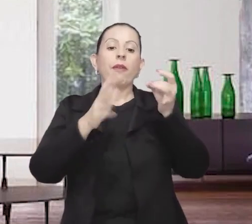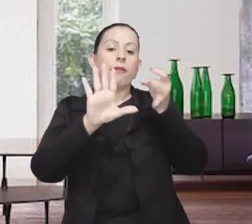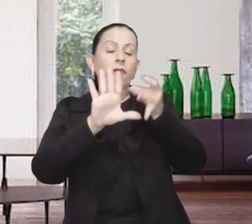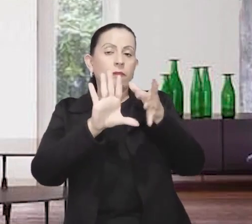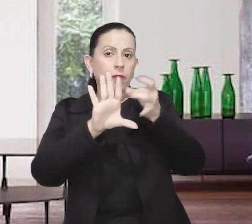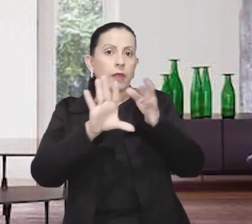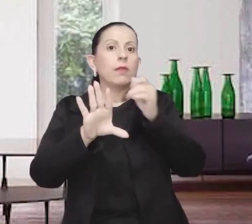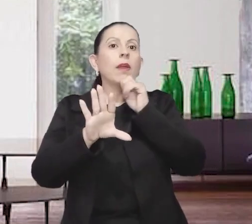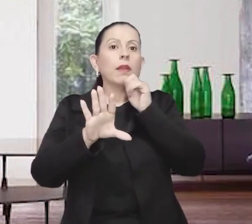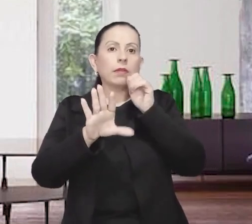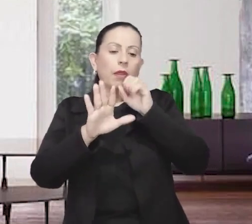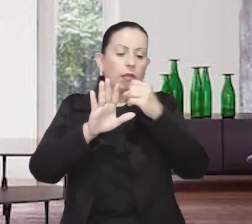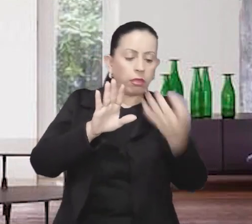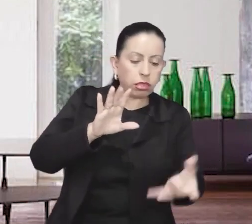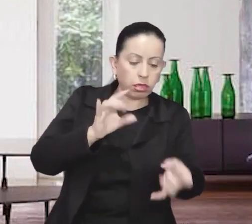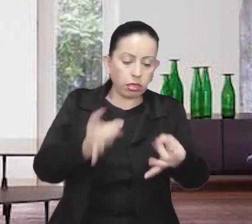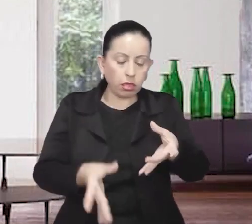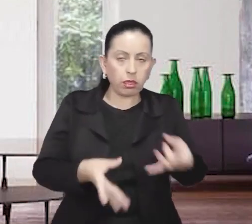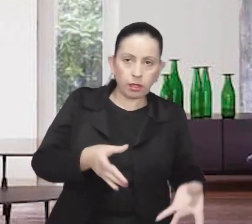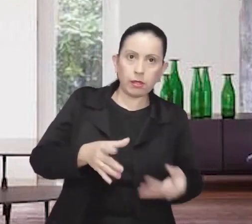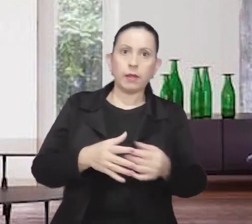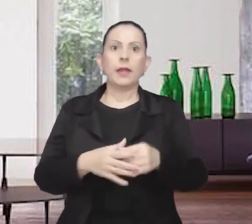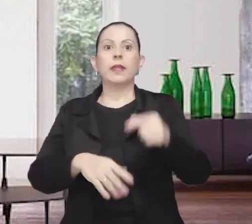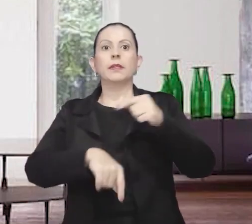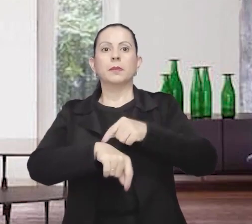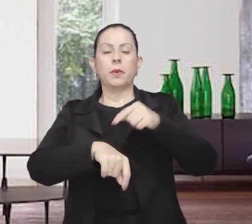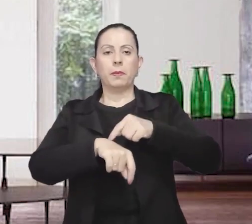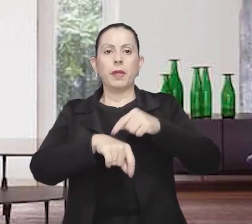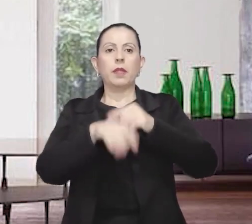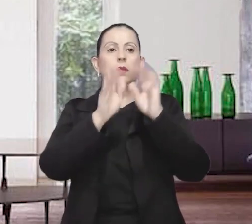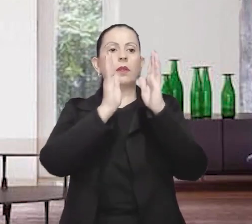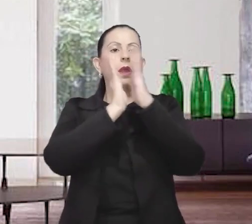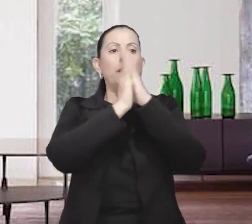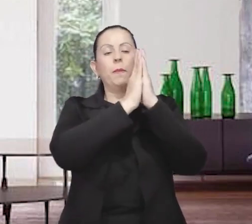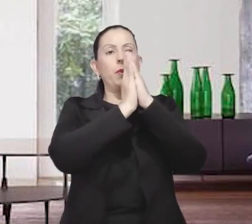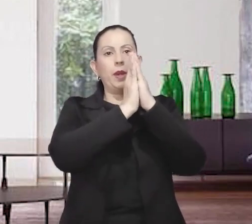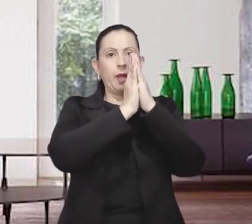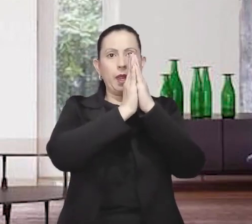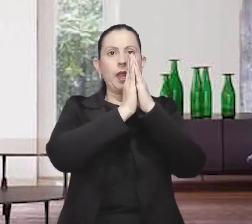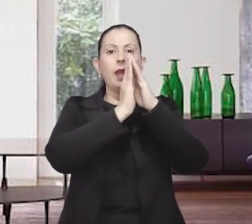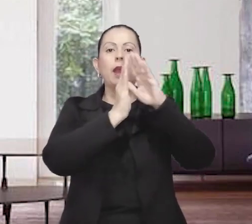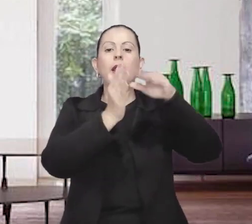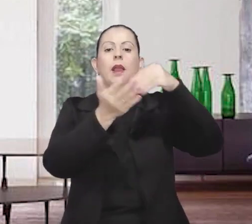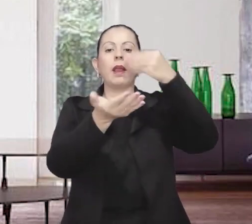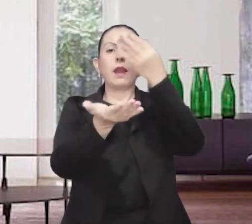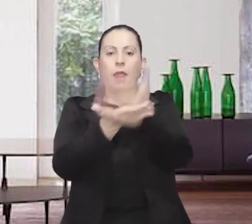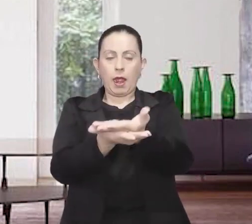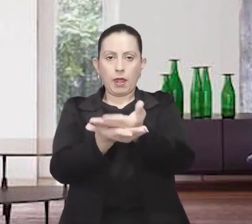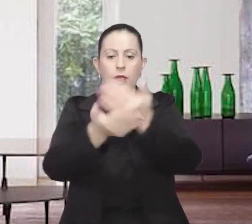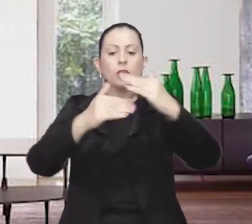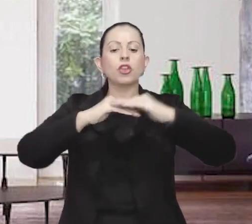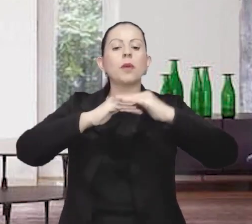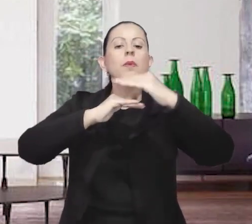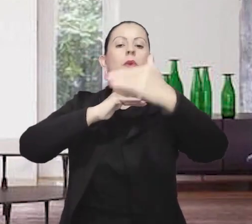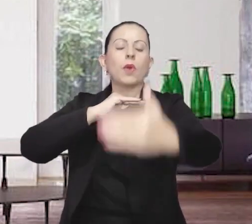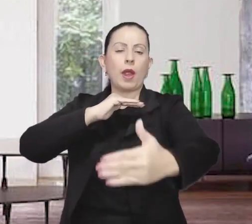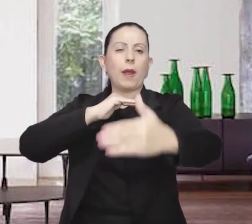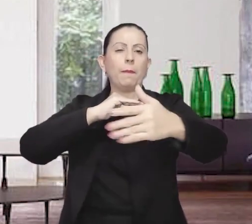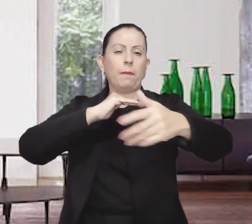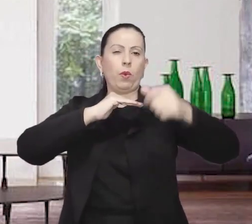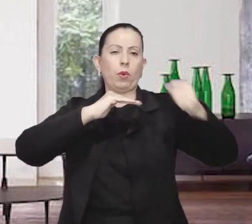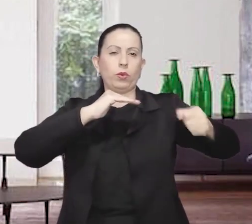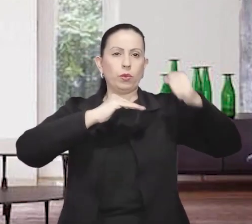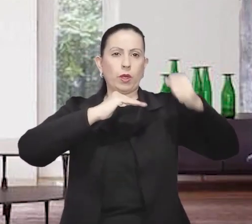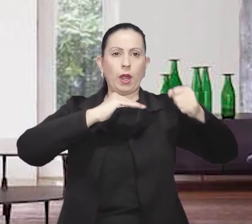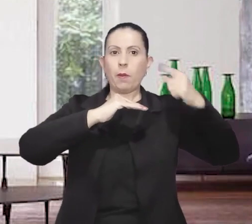Nesse instante, a boneca de pano da menina cai sobre o capô. O barulho abafado chama a atenção do motorista,